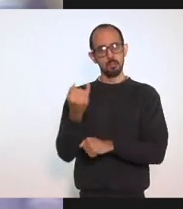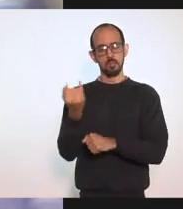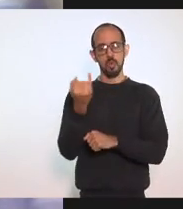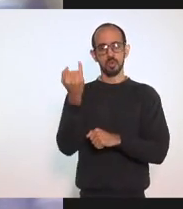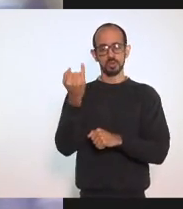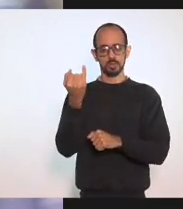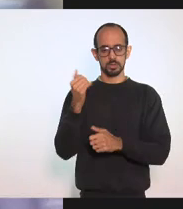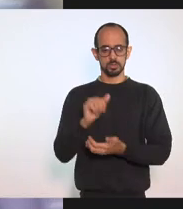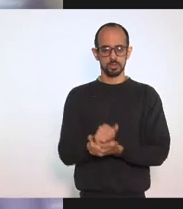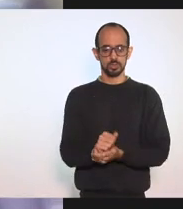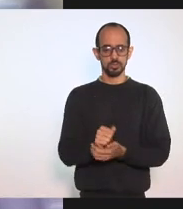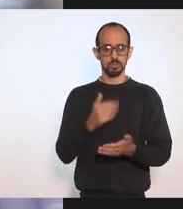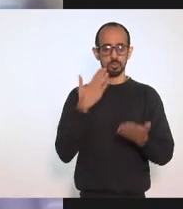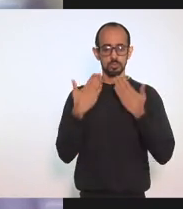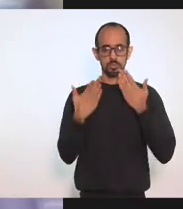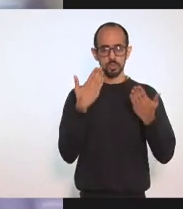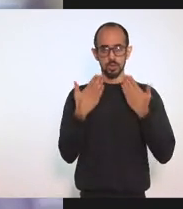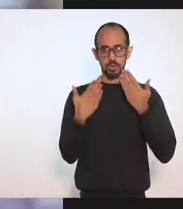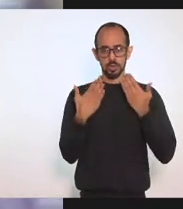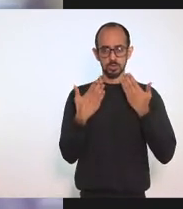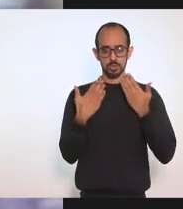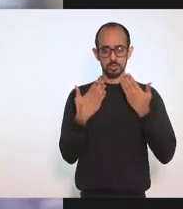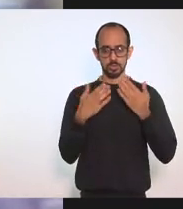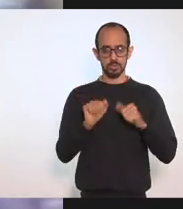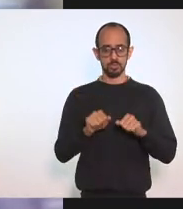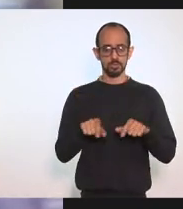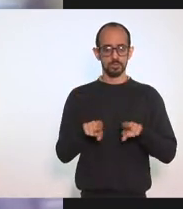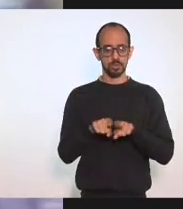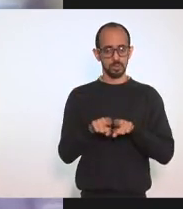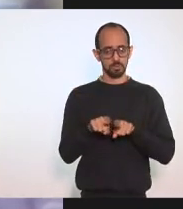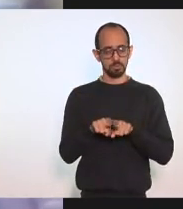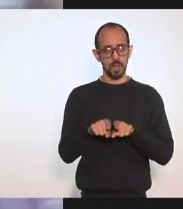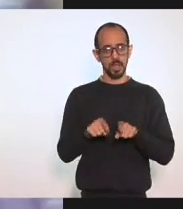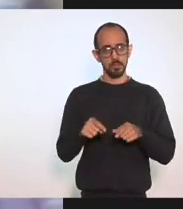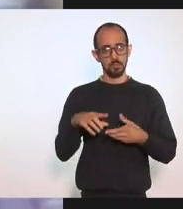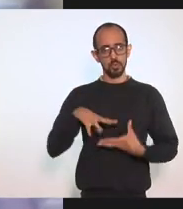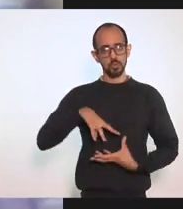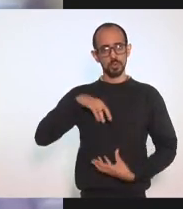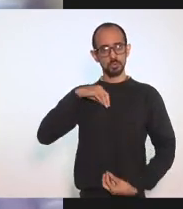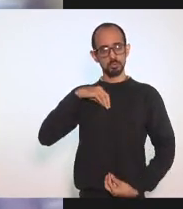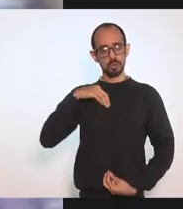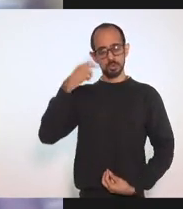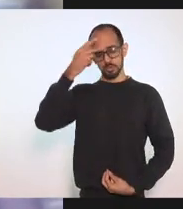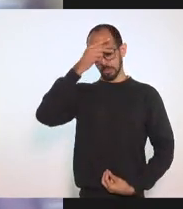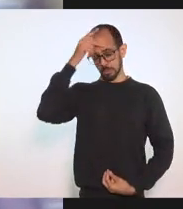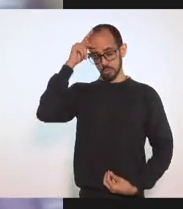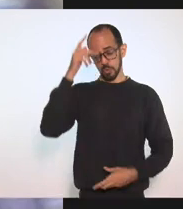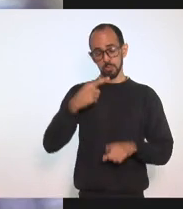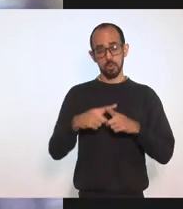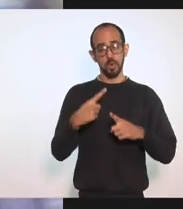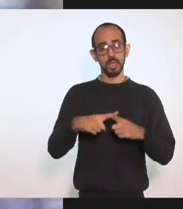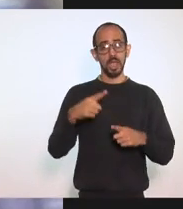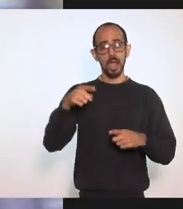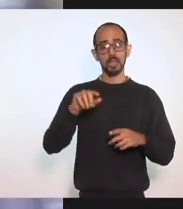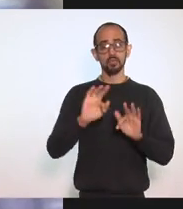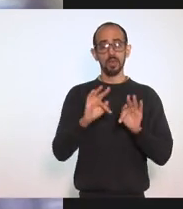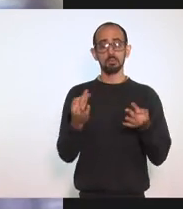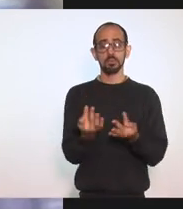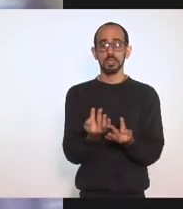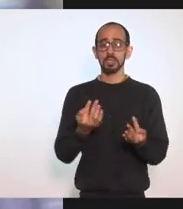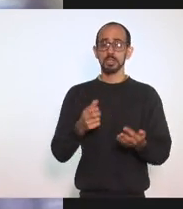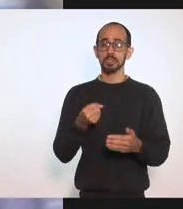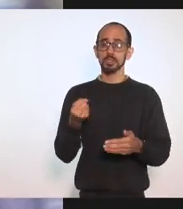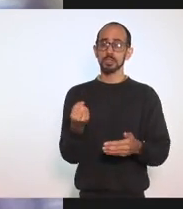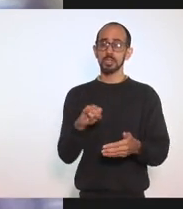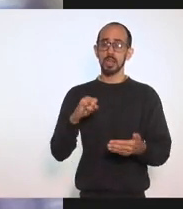Psicologicamente Falando E espiritualmente Principalmente Porque as famílias Elas Perdendo